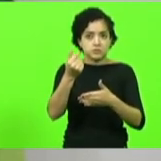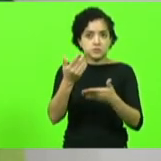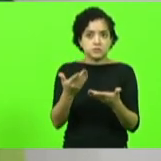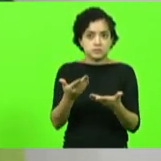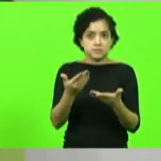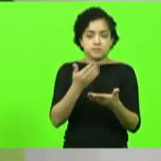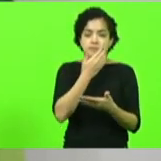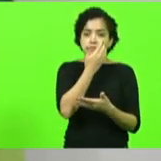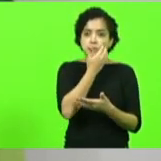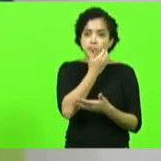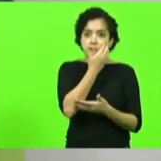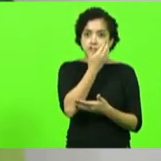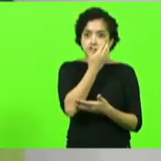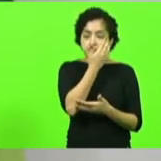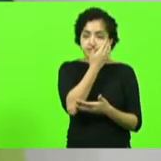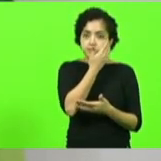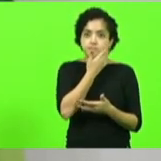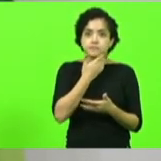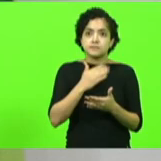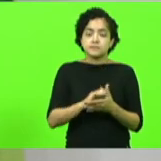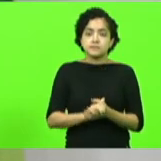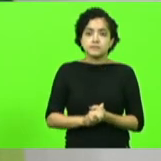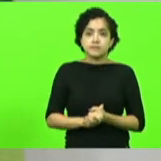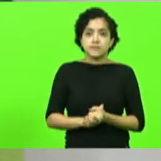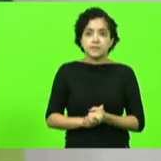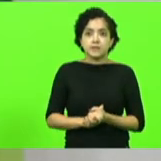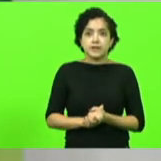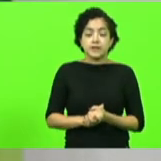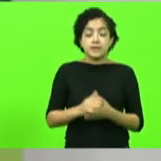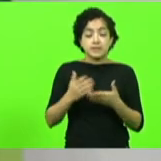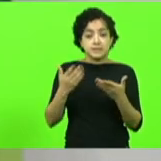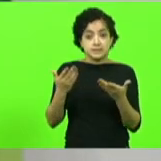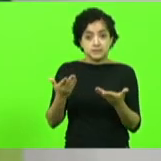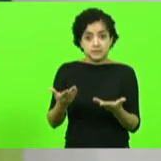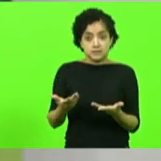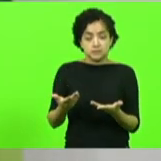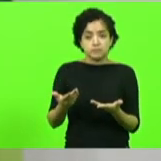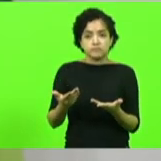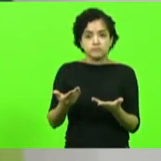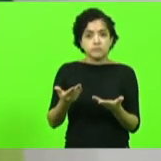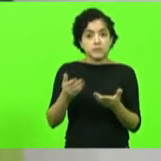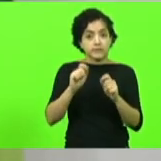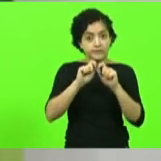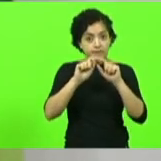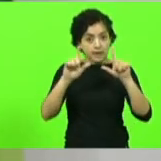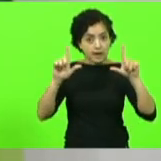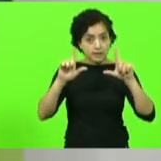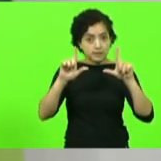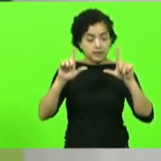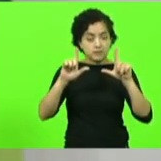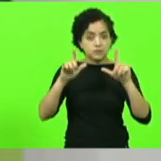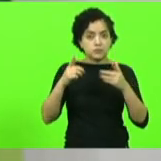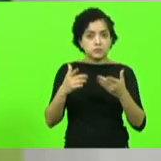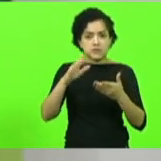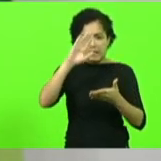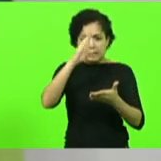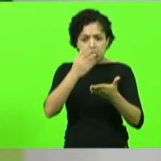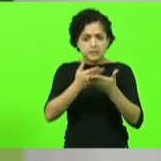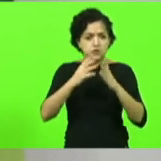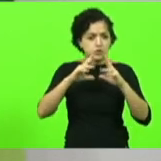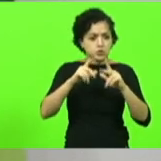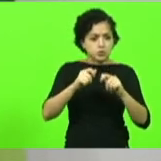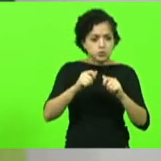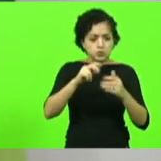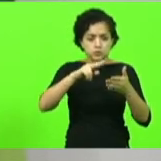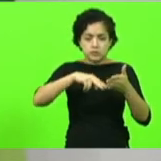concedeu enquanto não acabar o processo então fiquem atentos não acreditem em tudo que vocês